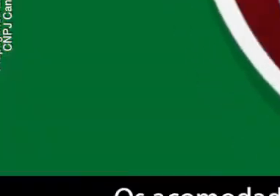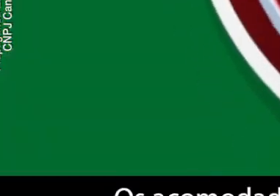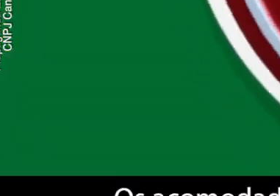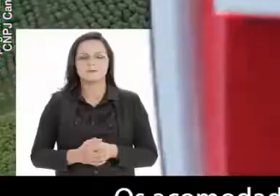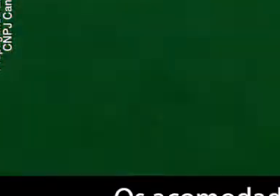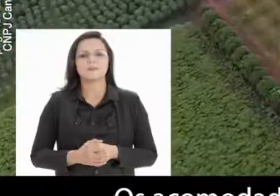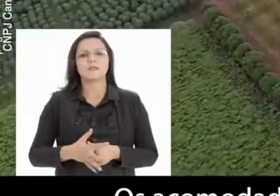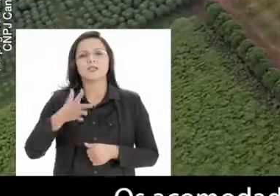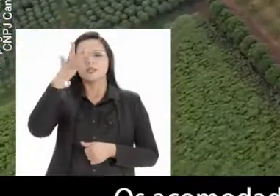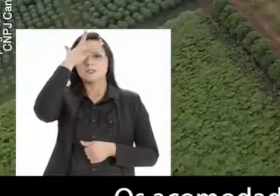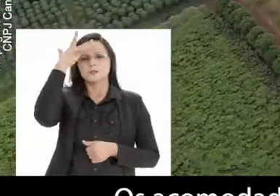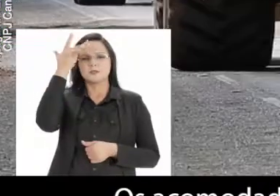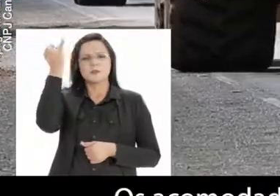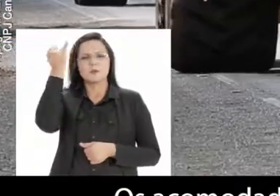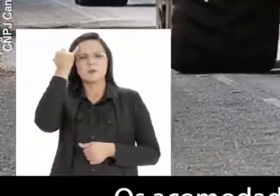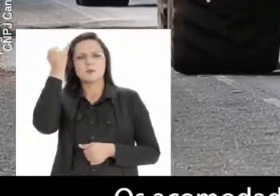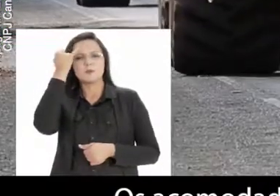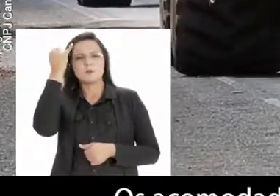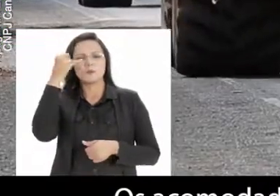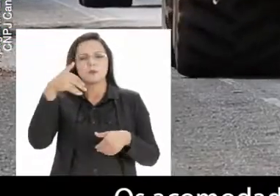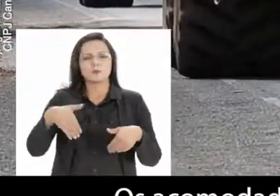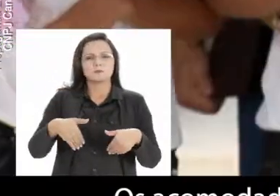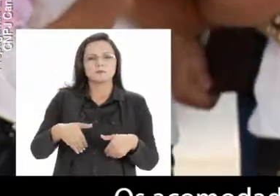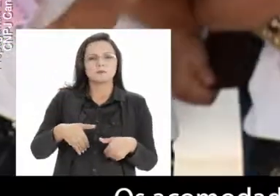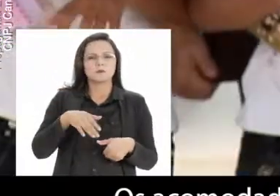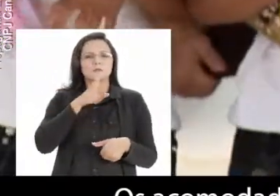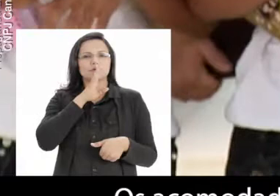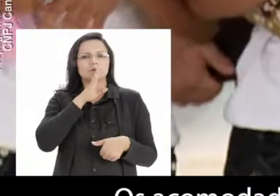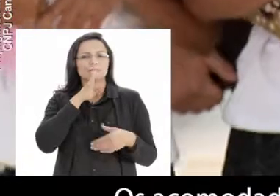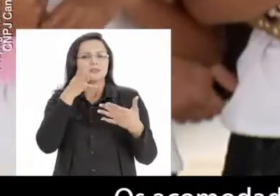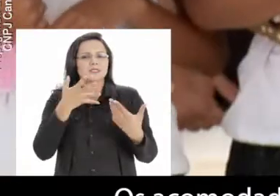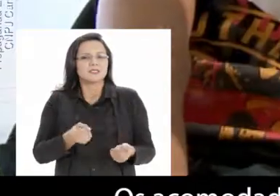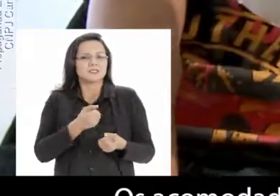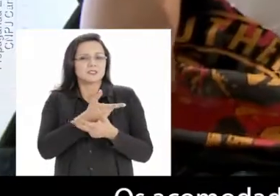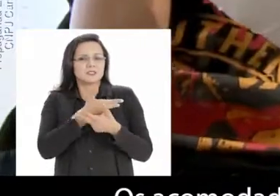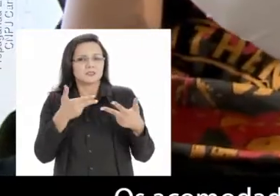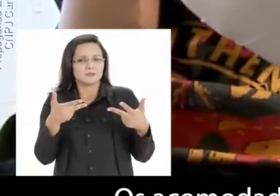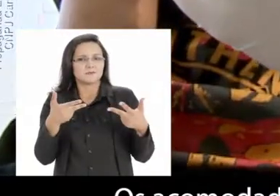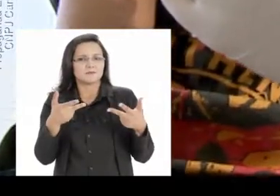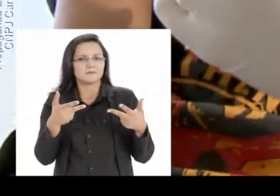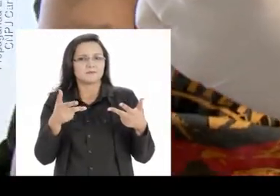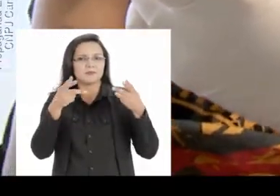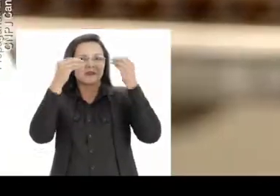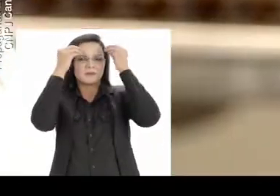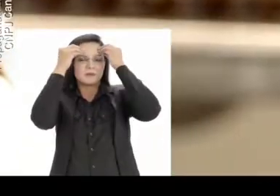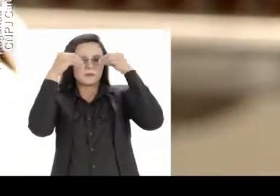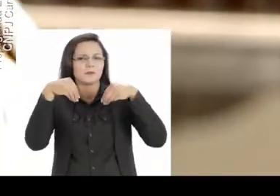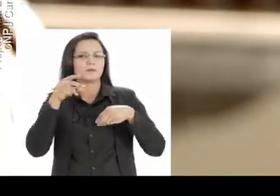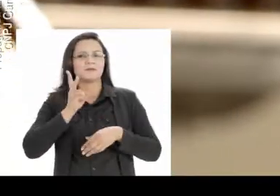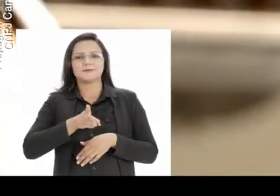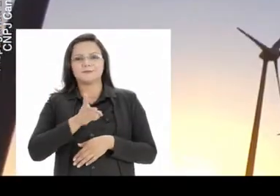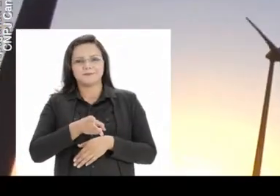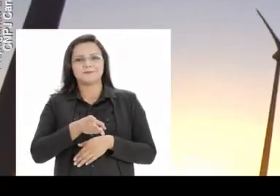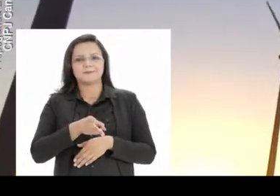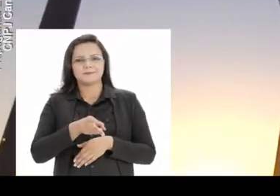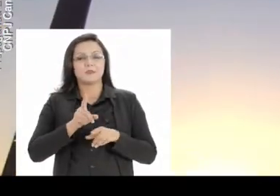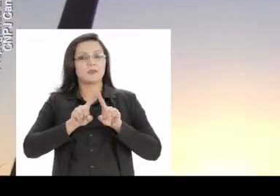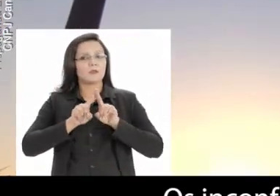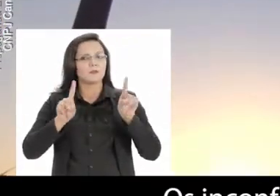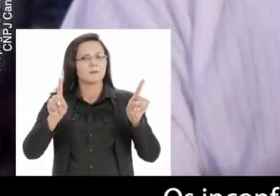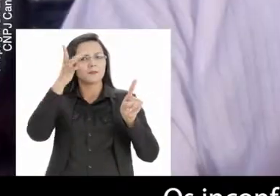Os acomodados e pessimistas aceitam as coisas como elas são e desistem sem tentar.